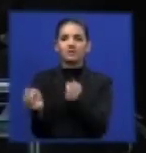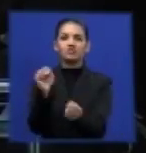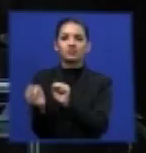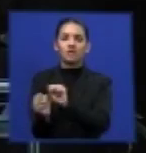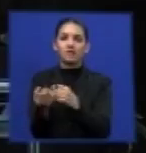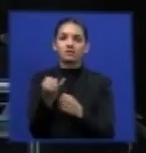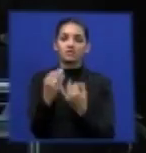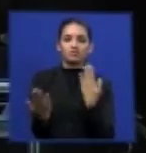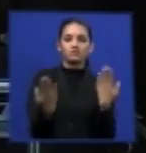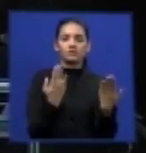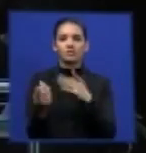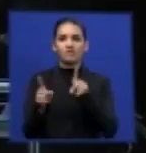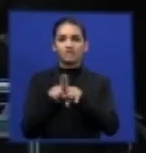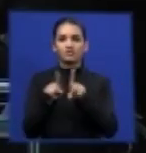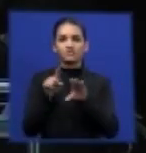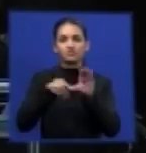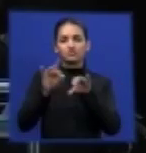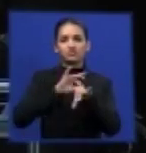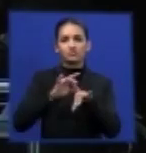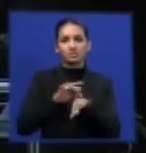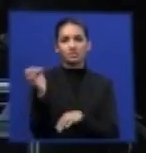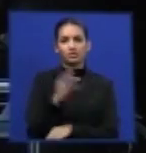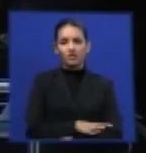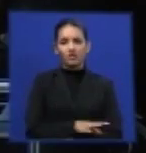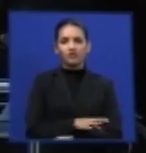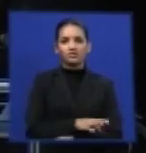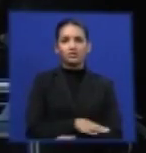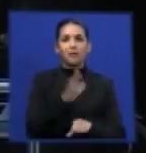similar novo o que quanto economiza de petróleo